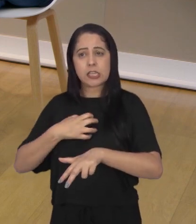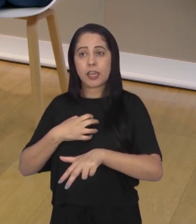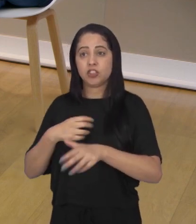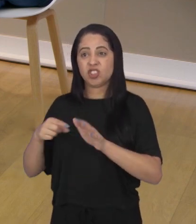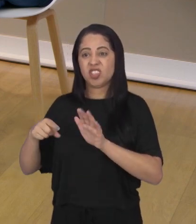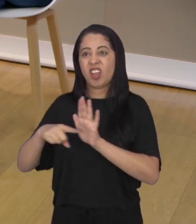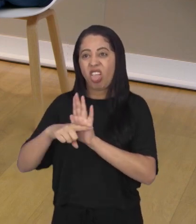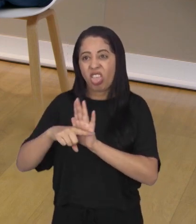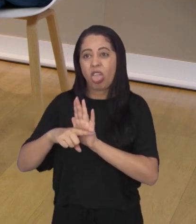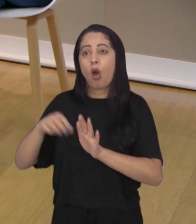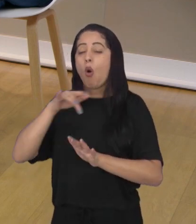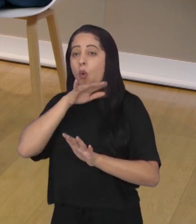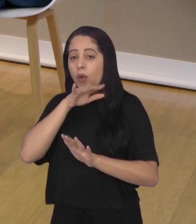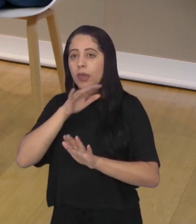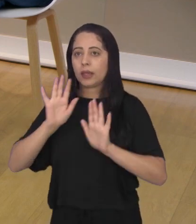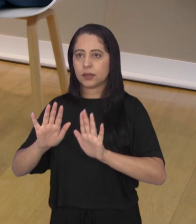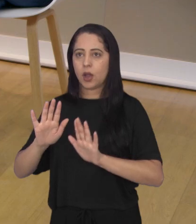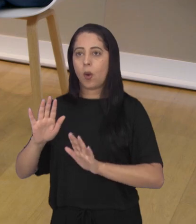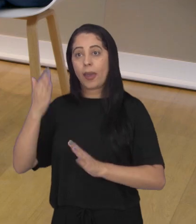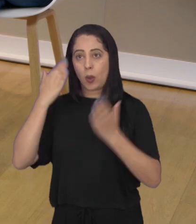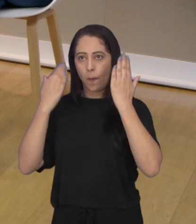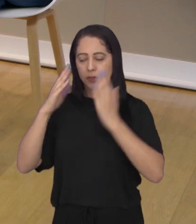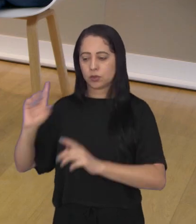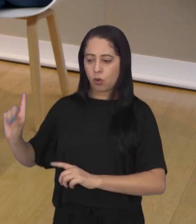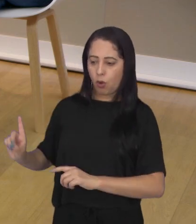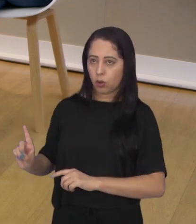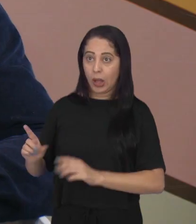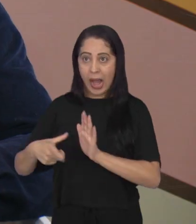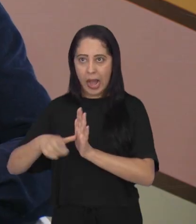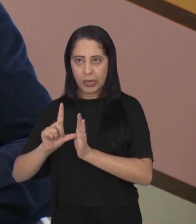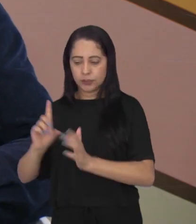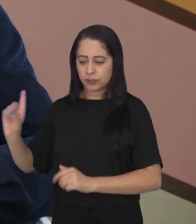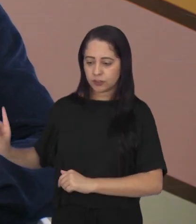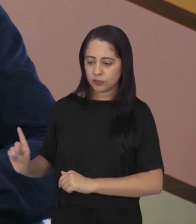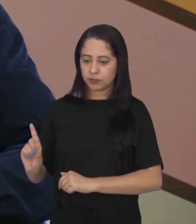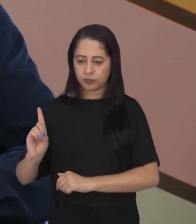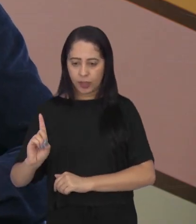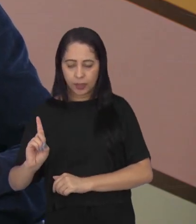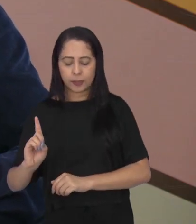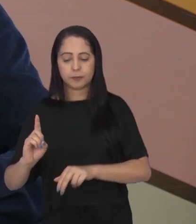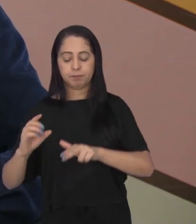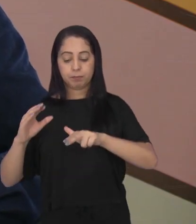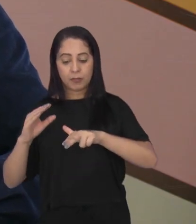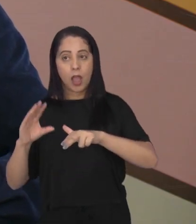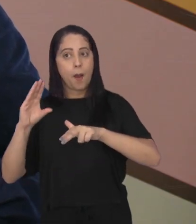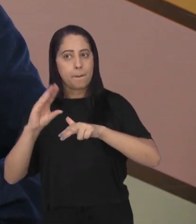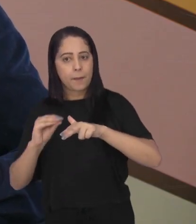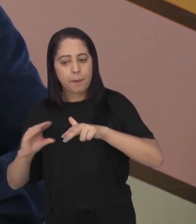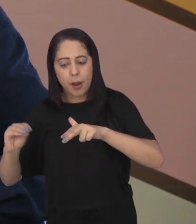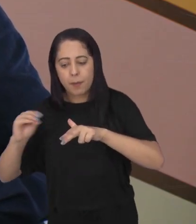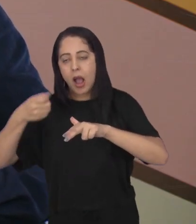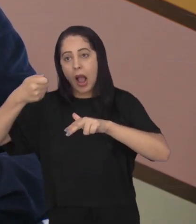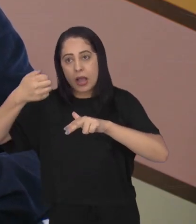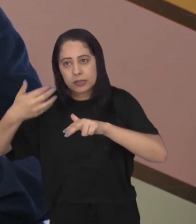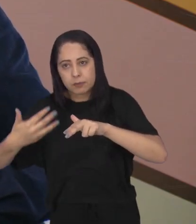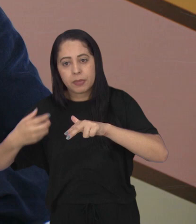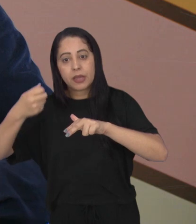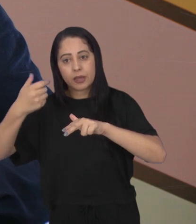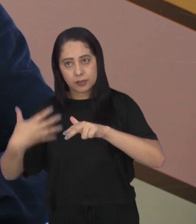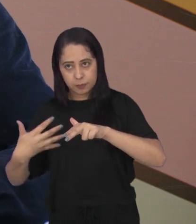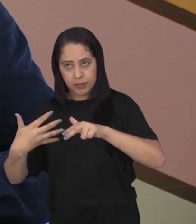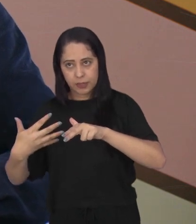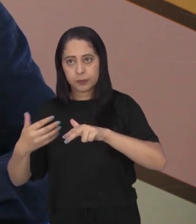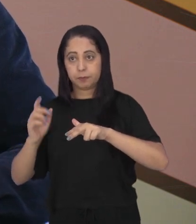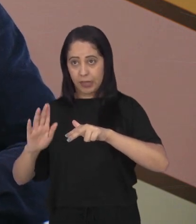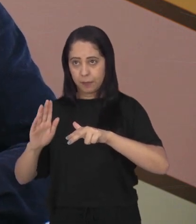sentimentos negativos. Então, nós realizamos um trabalho antes da cirurgia, de adaptação a esse contexto.